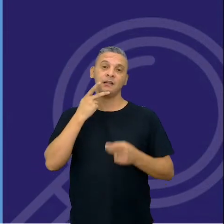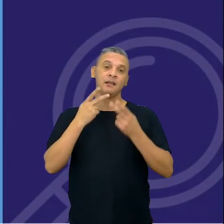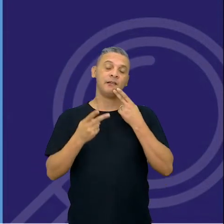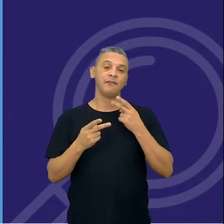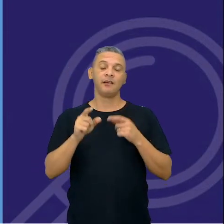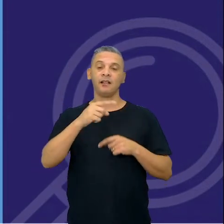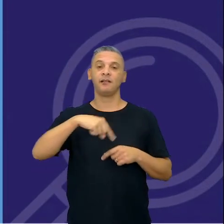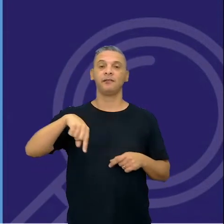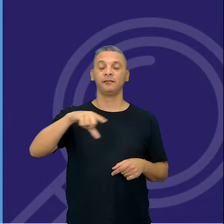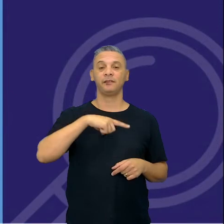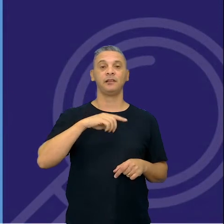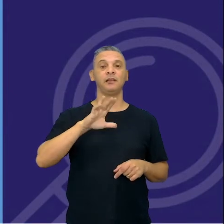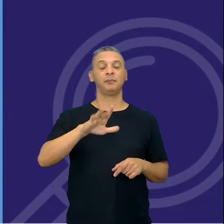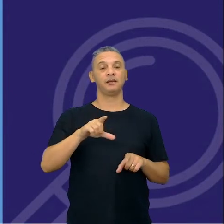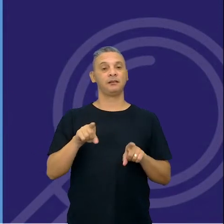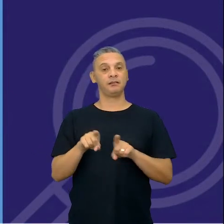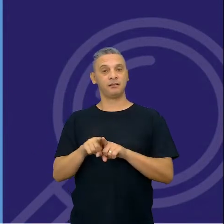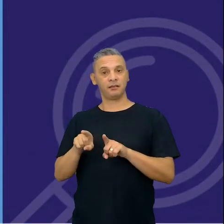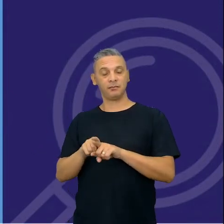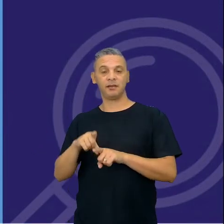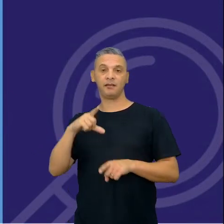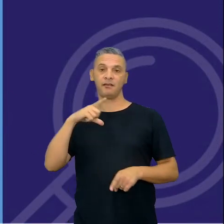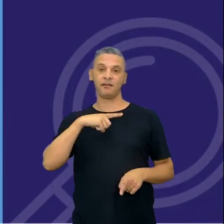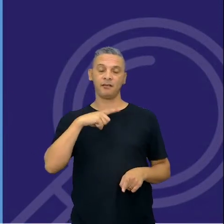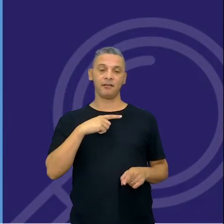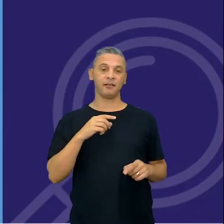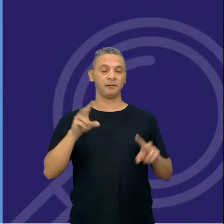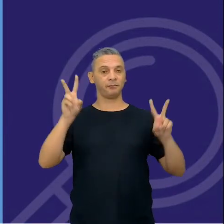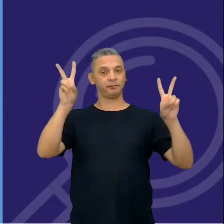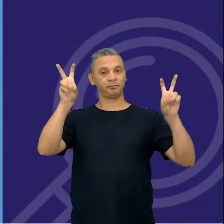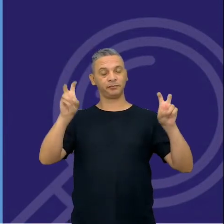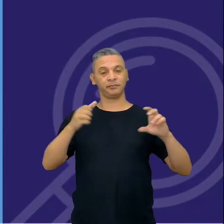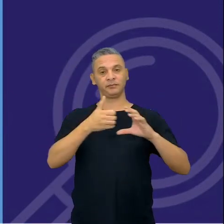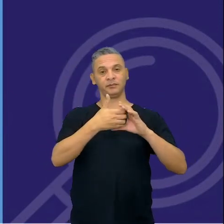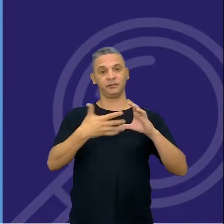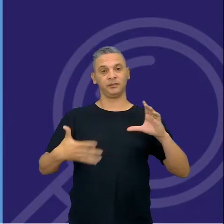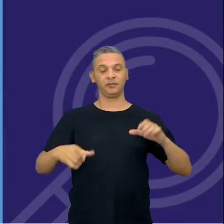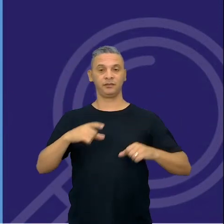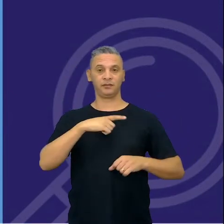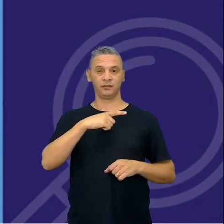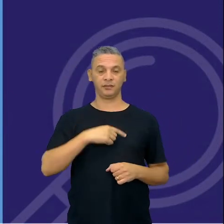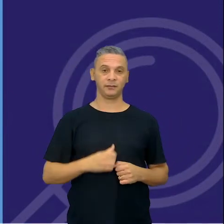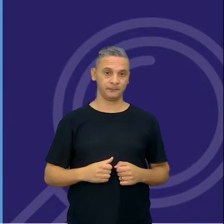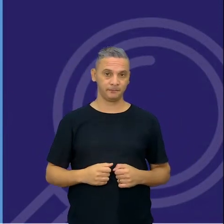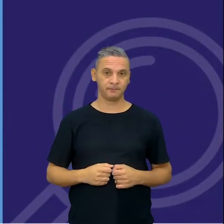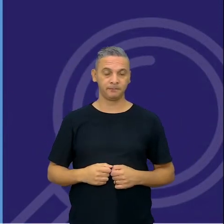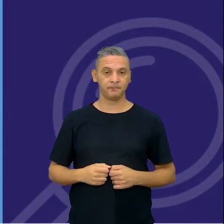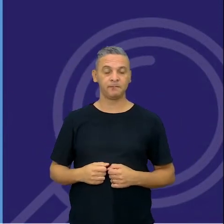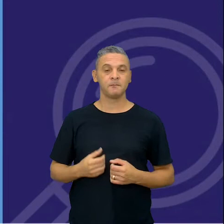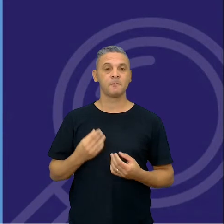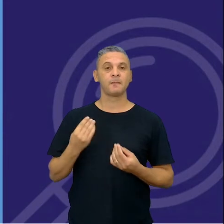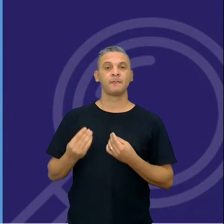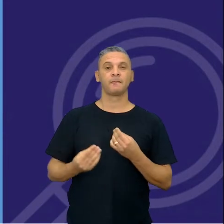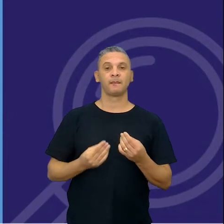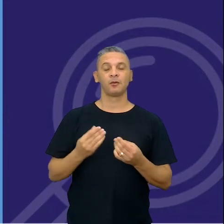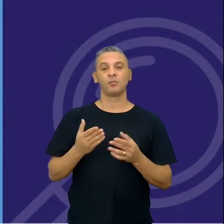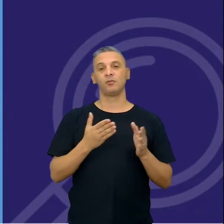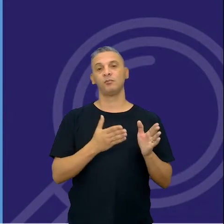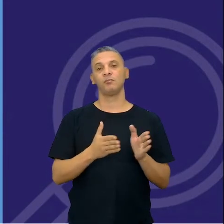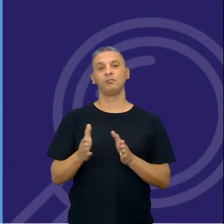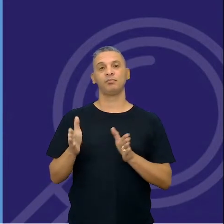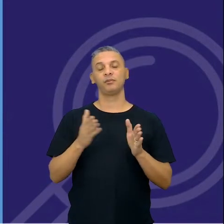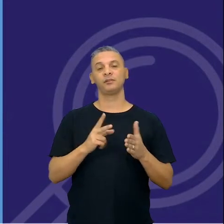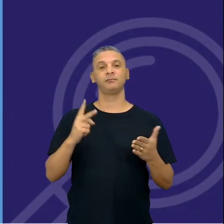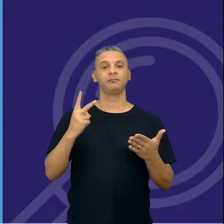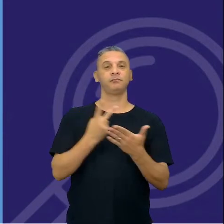natureza da ciência, mas além disso, a gente tem que trabalhar outros aspectos, tá, a gente tem que trabalhar como que esse processo geralmente